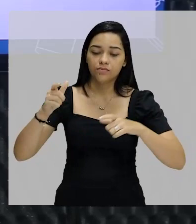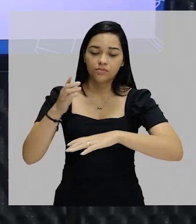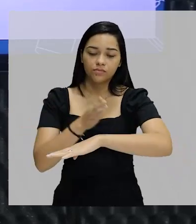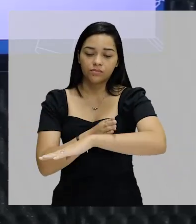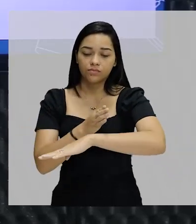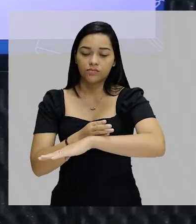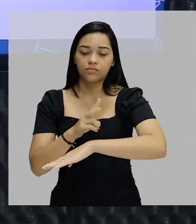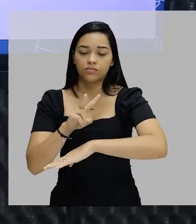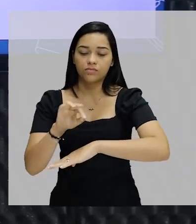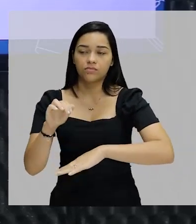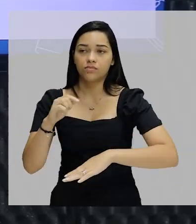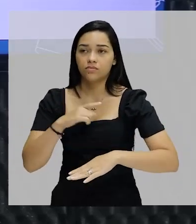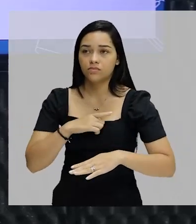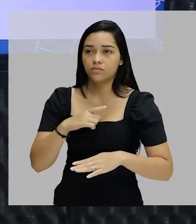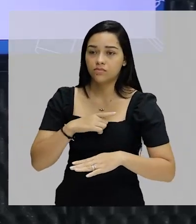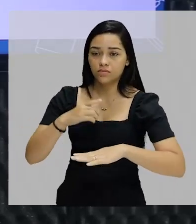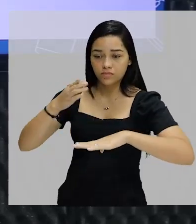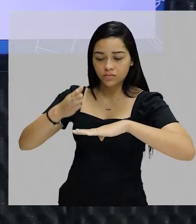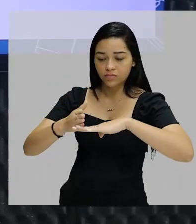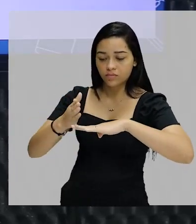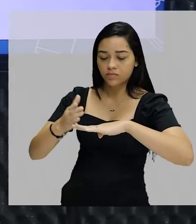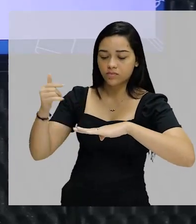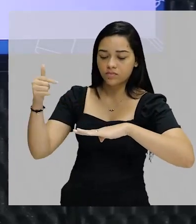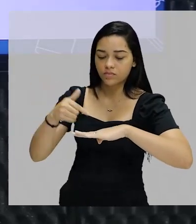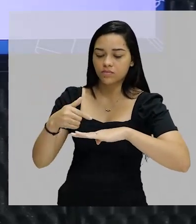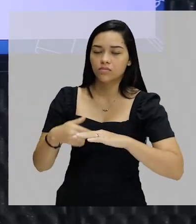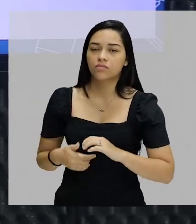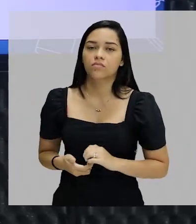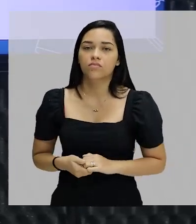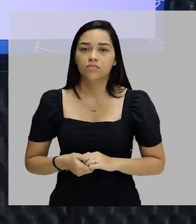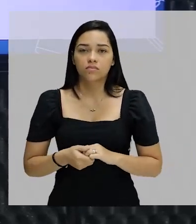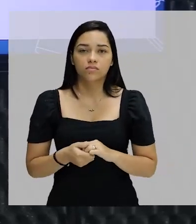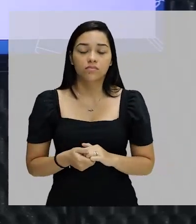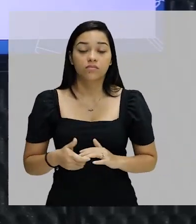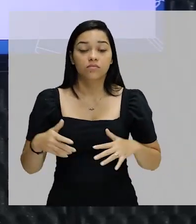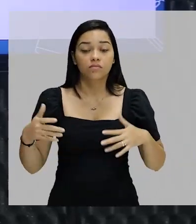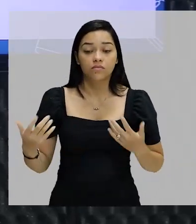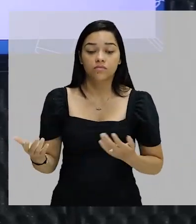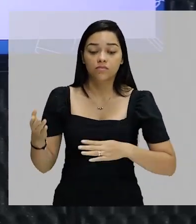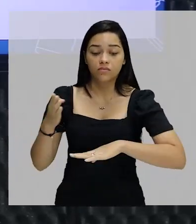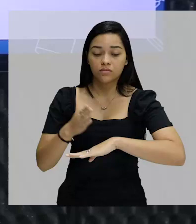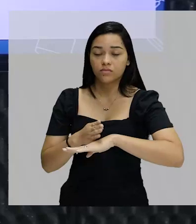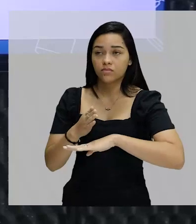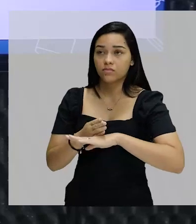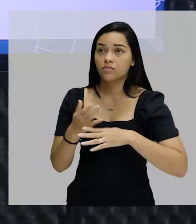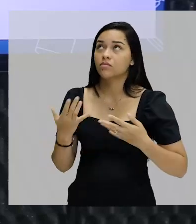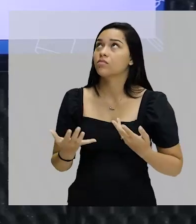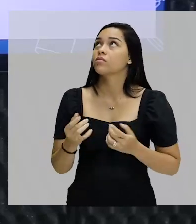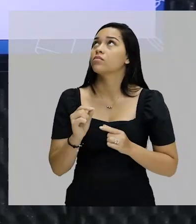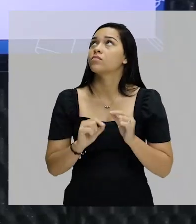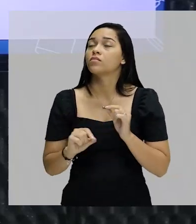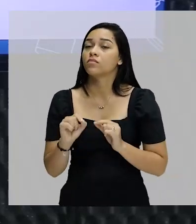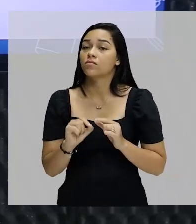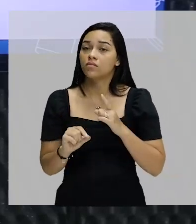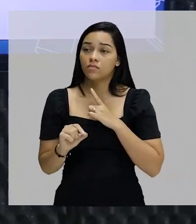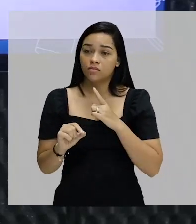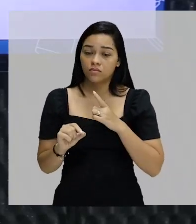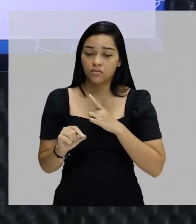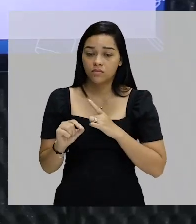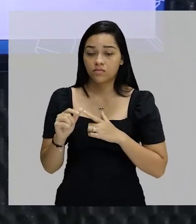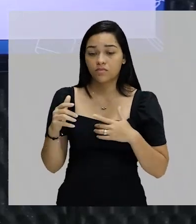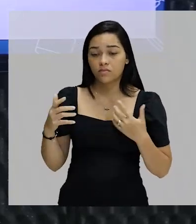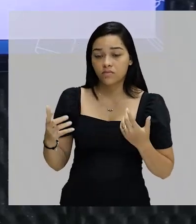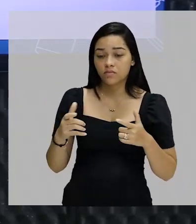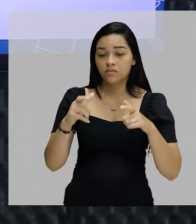Média do que vai ter, por exemplo, na Idade Moderna. Já na Idade Moderna, o indivíduo ganhou cada vez